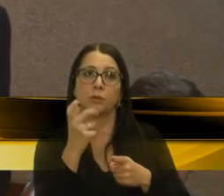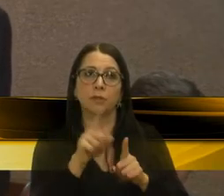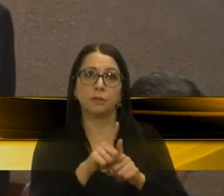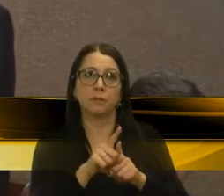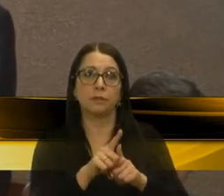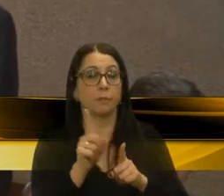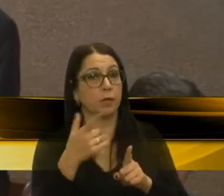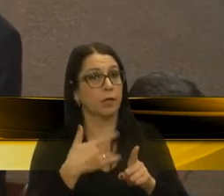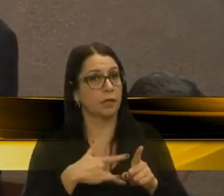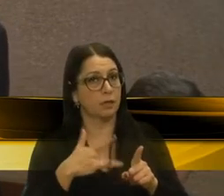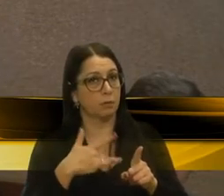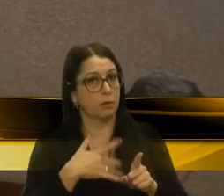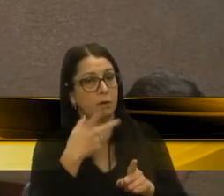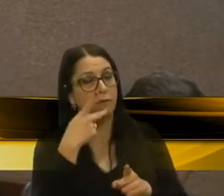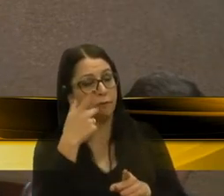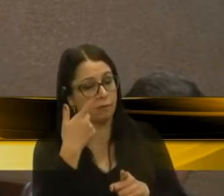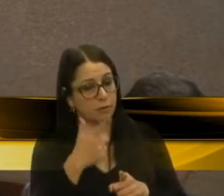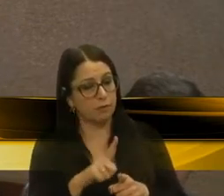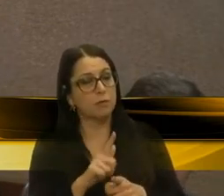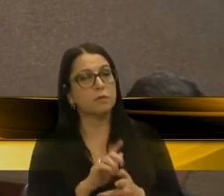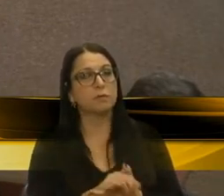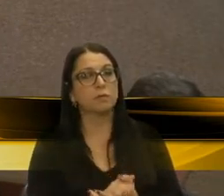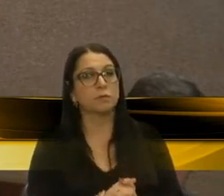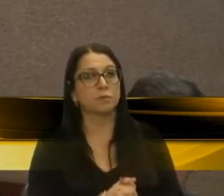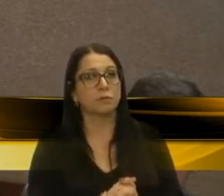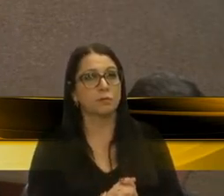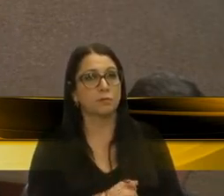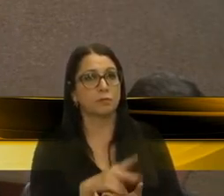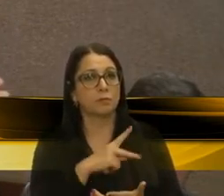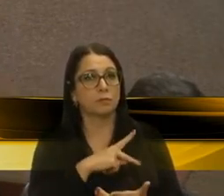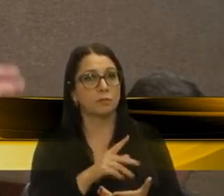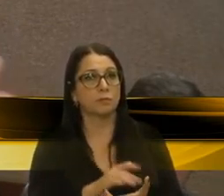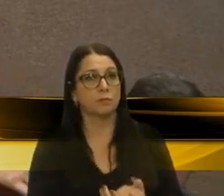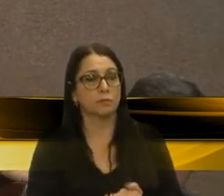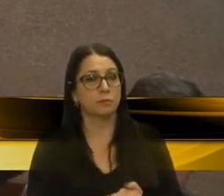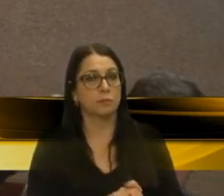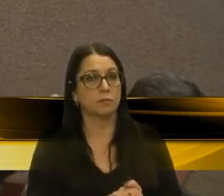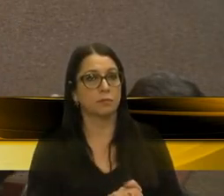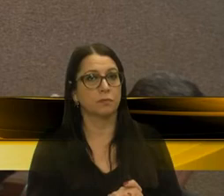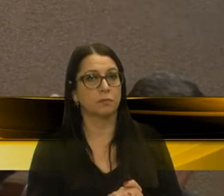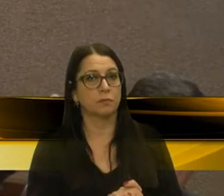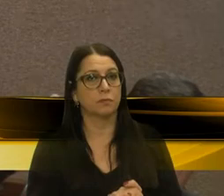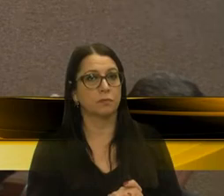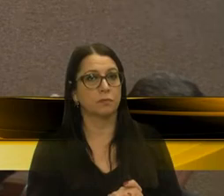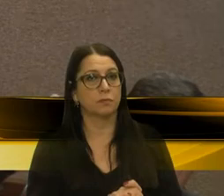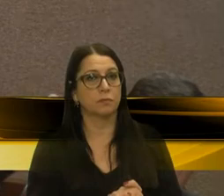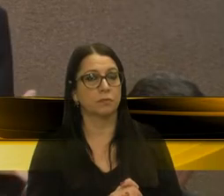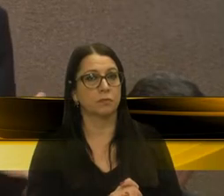lamentável, volta a dizer, vereador, senhora presidente, que é desde o primeiro ano,